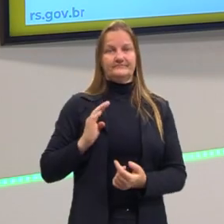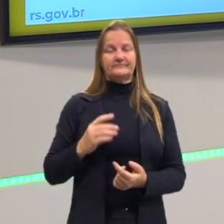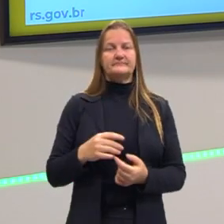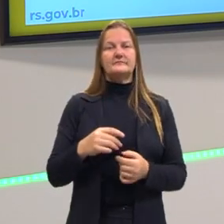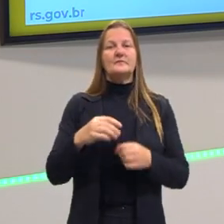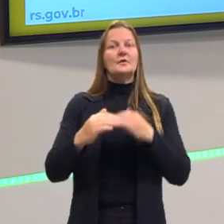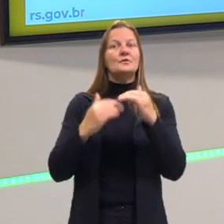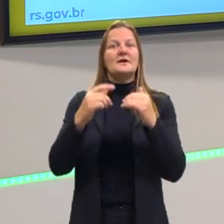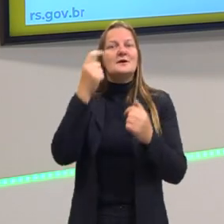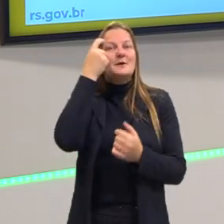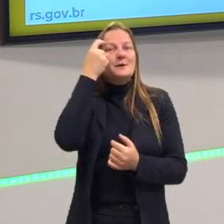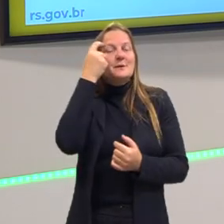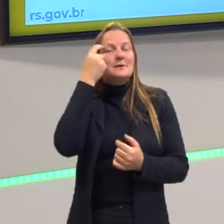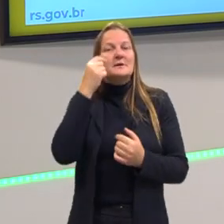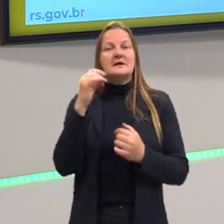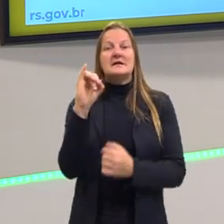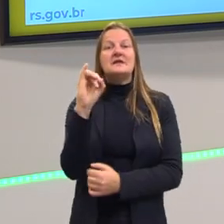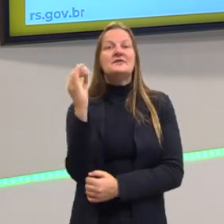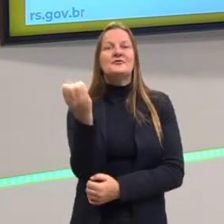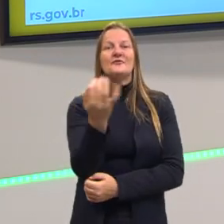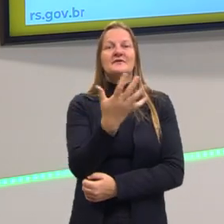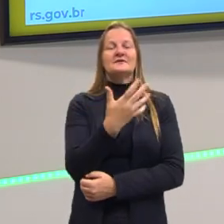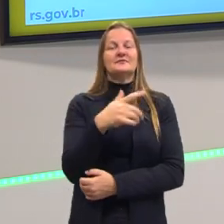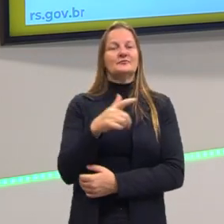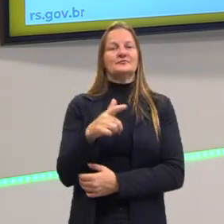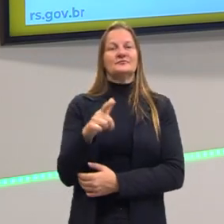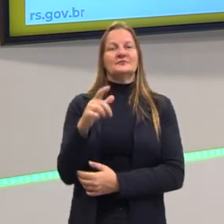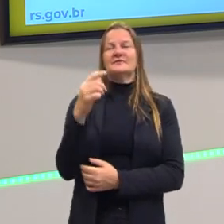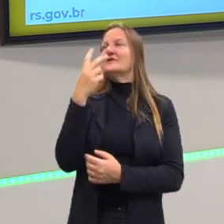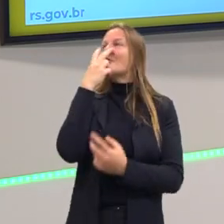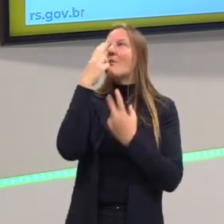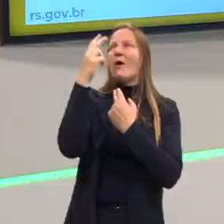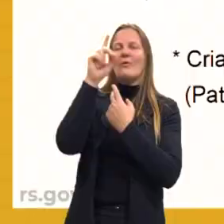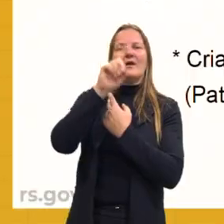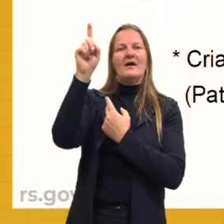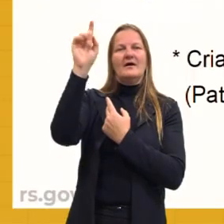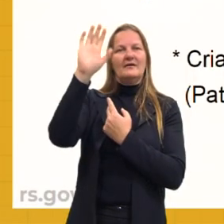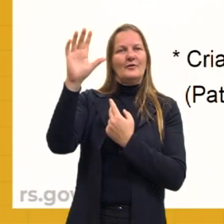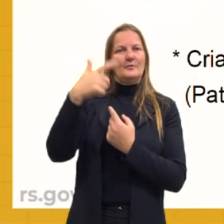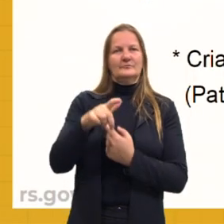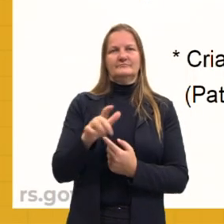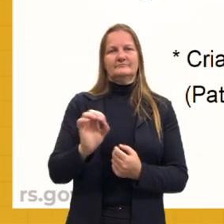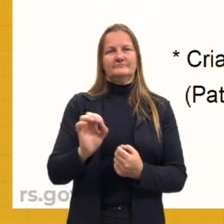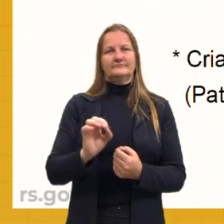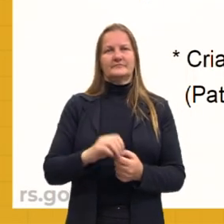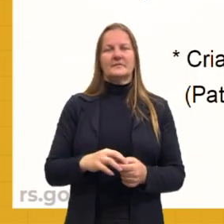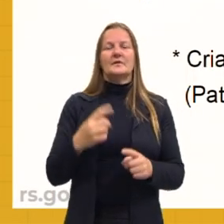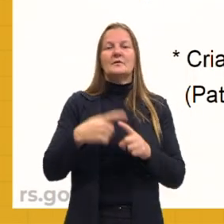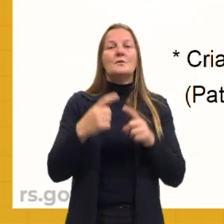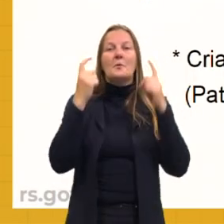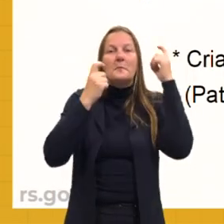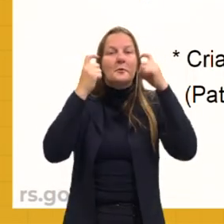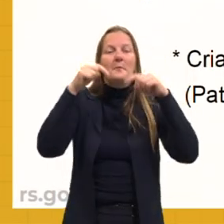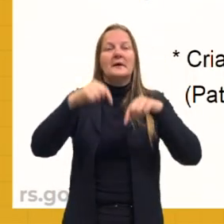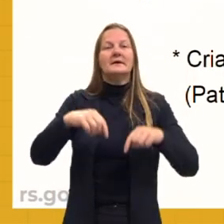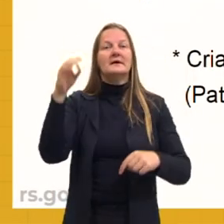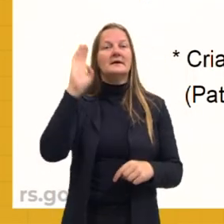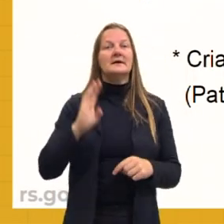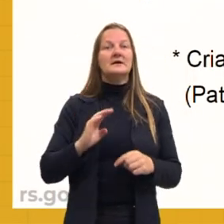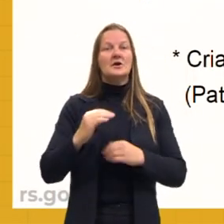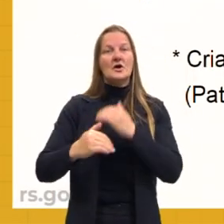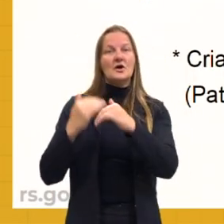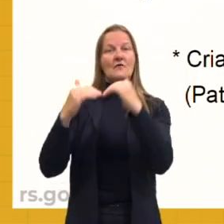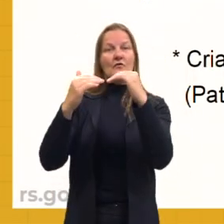processo de inovação, como tem a burguesia europeia, e também ela não está preocupada no Brasil com a